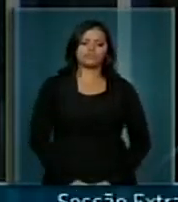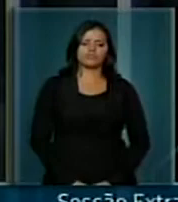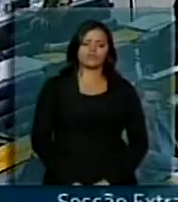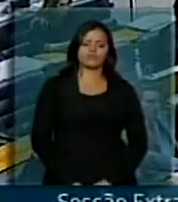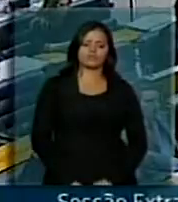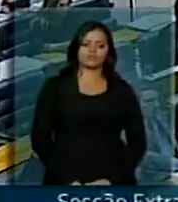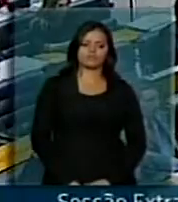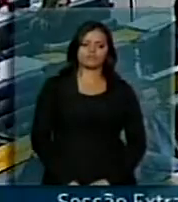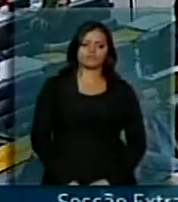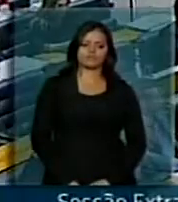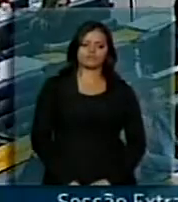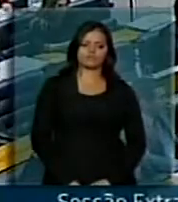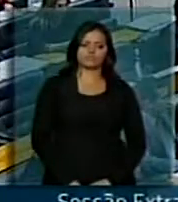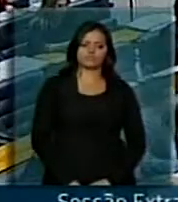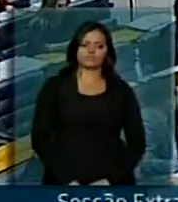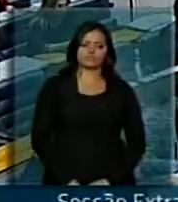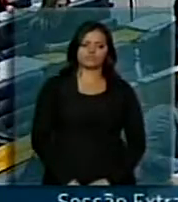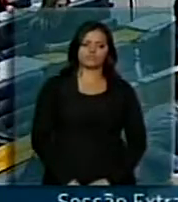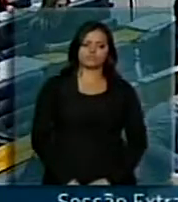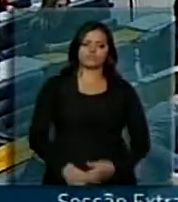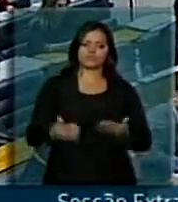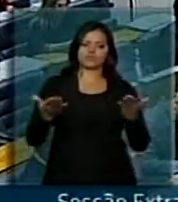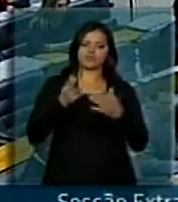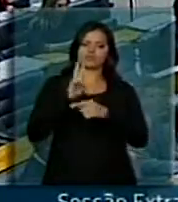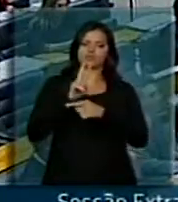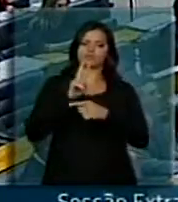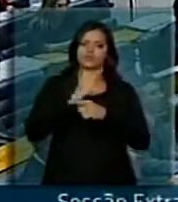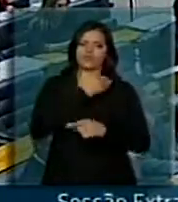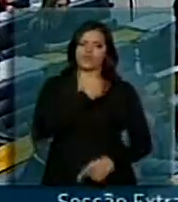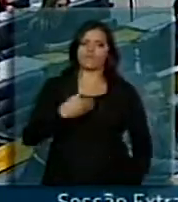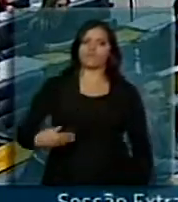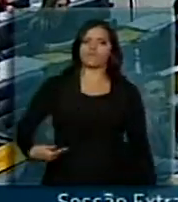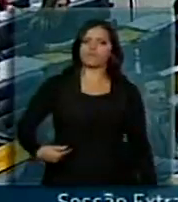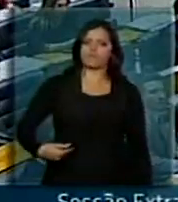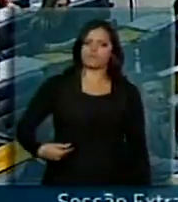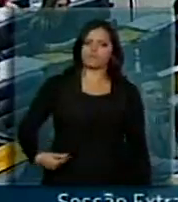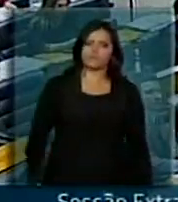Para falar pelo governo...